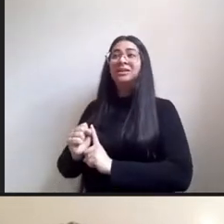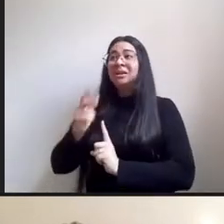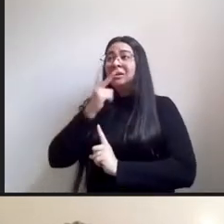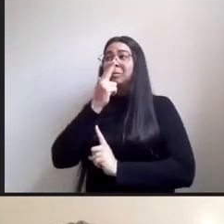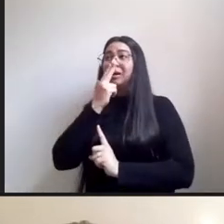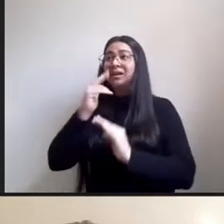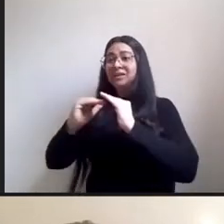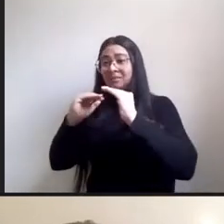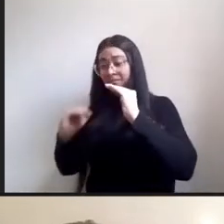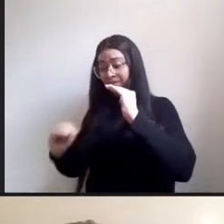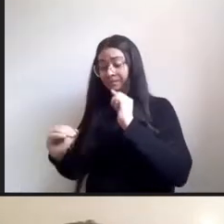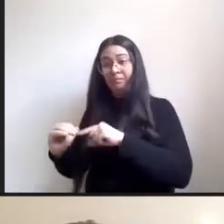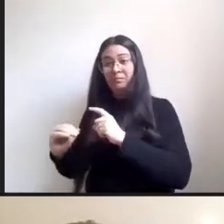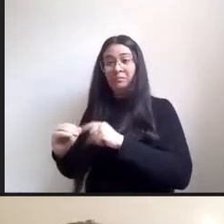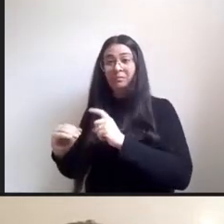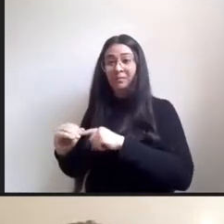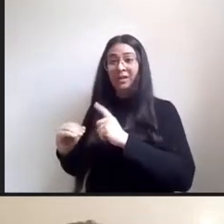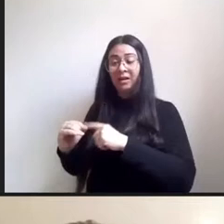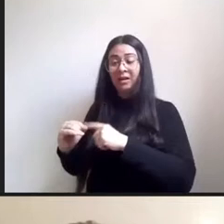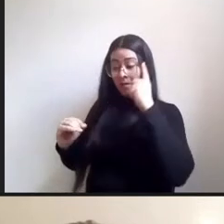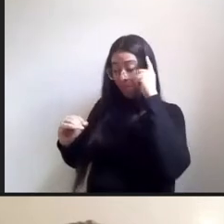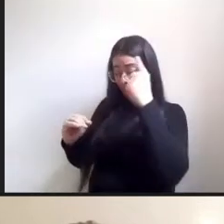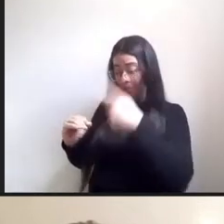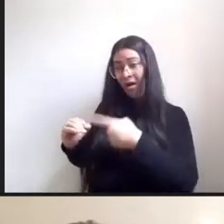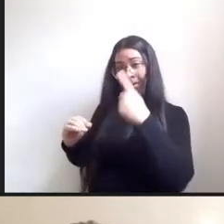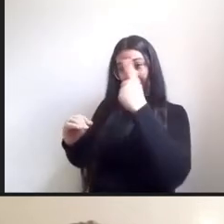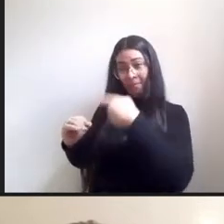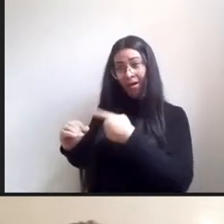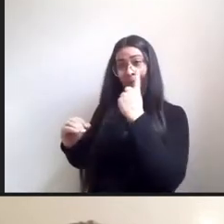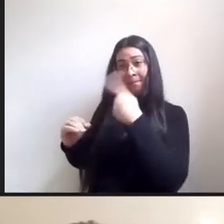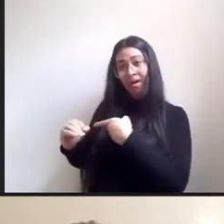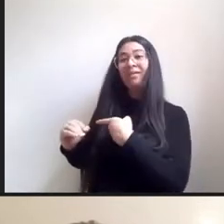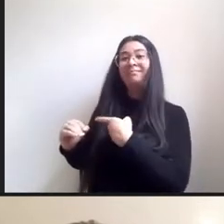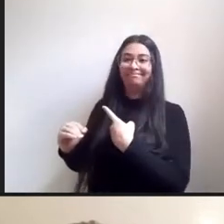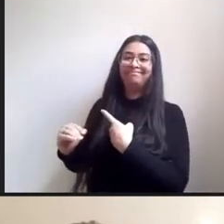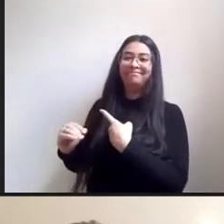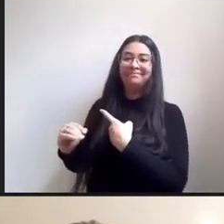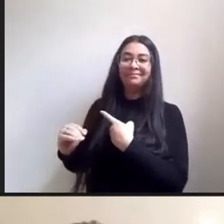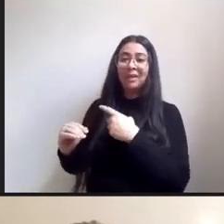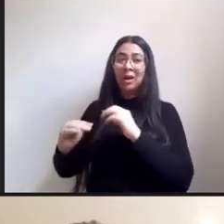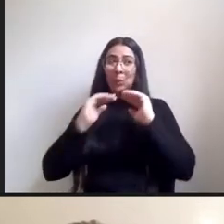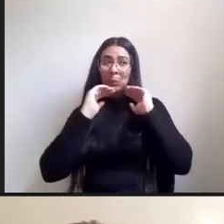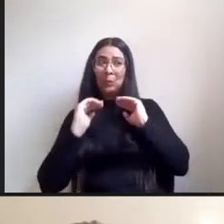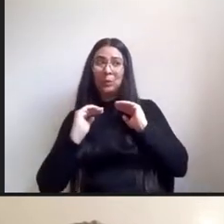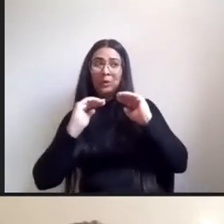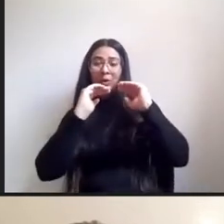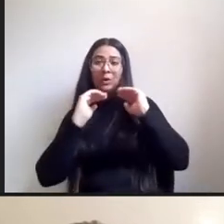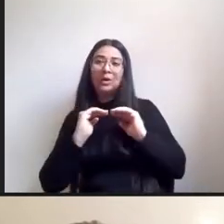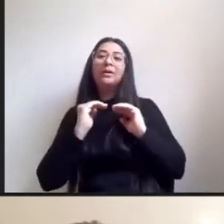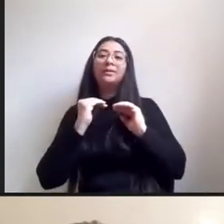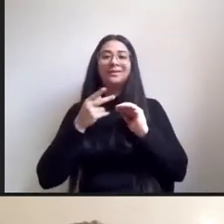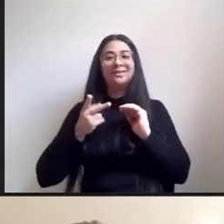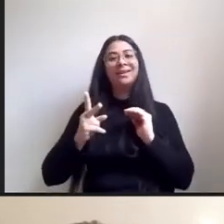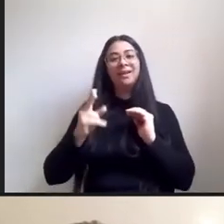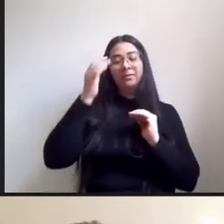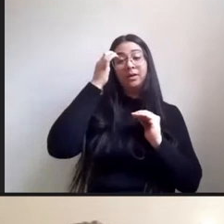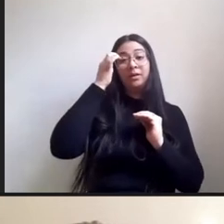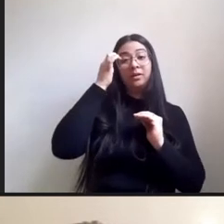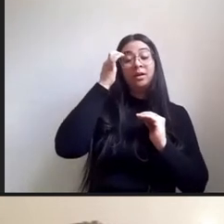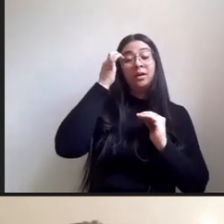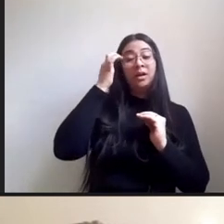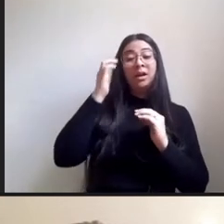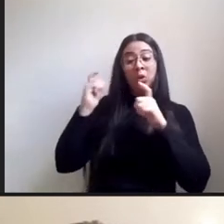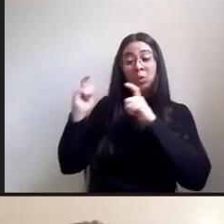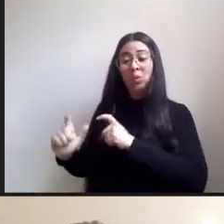apresentam para o campo questões que devem ser pensadas e repensadas de maneira muito séria muito